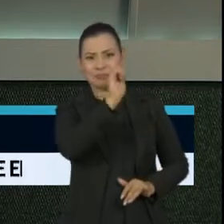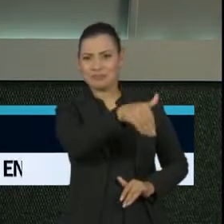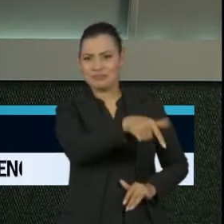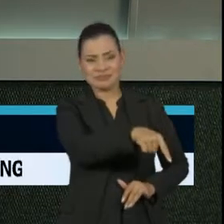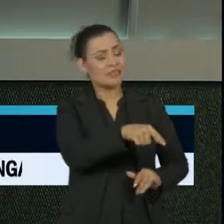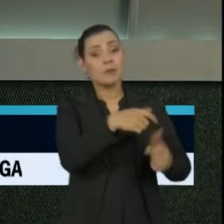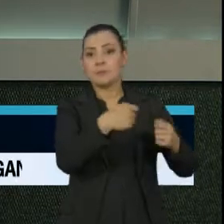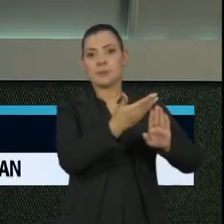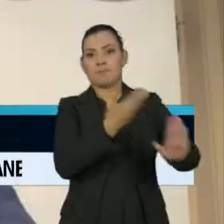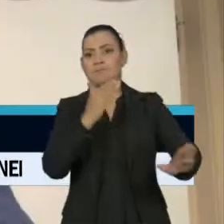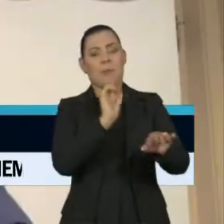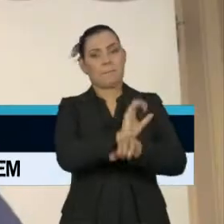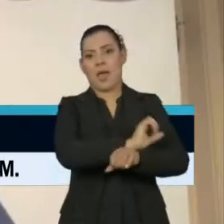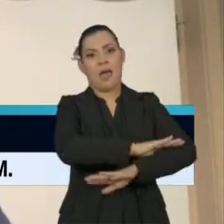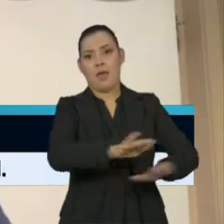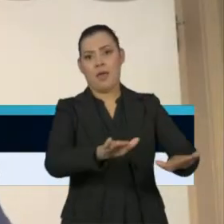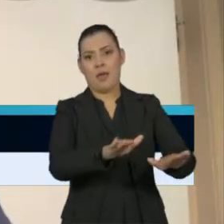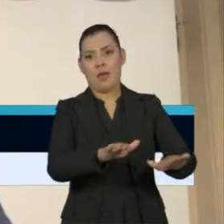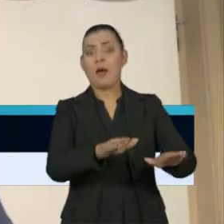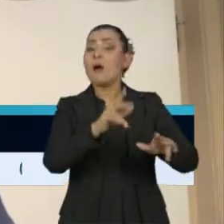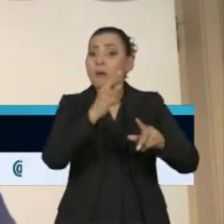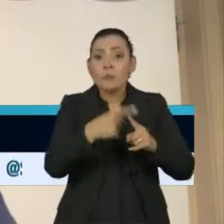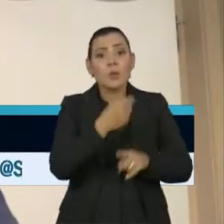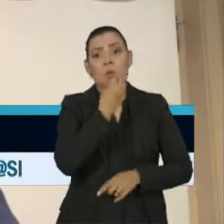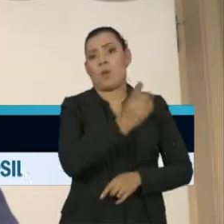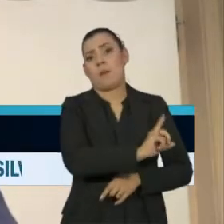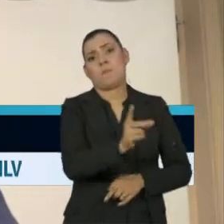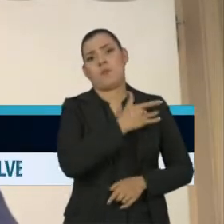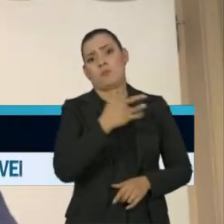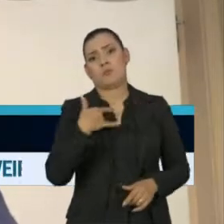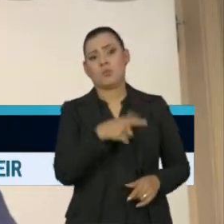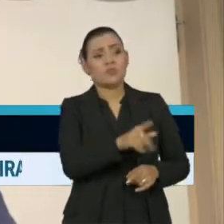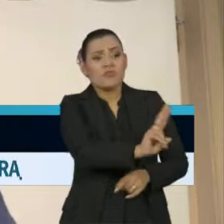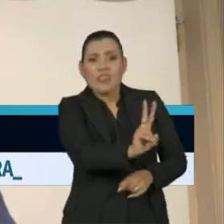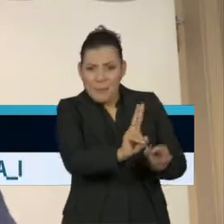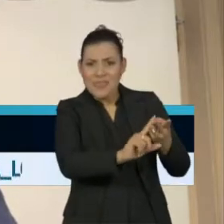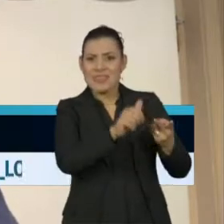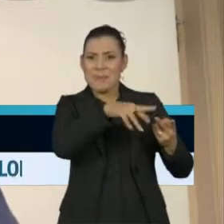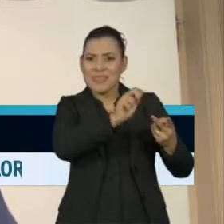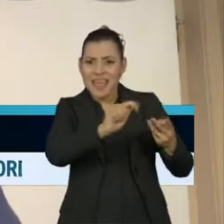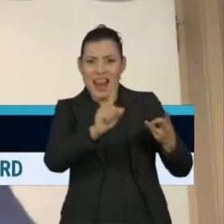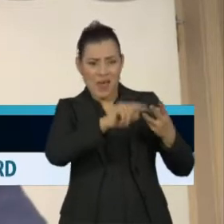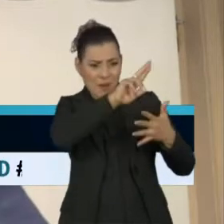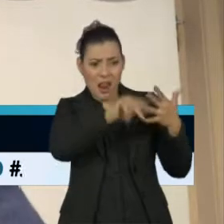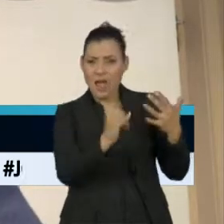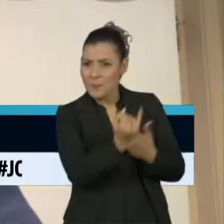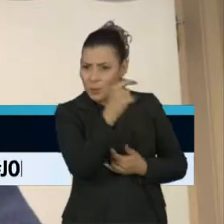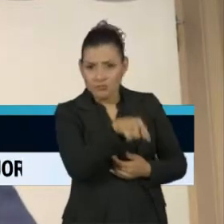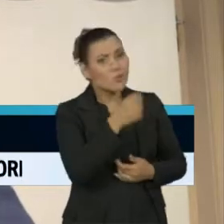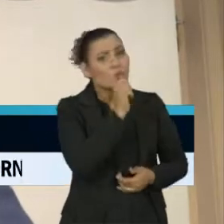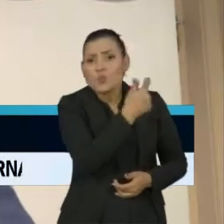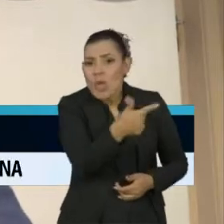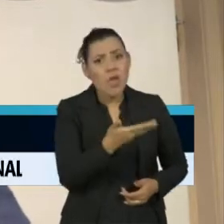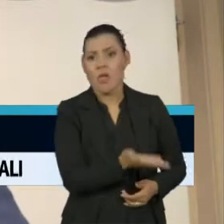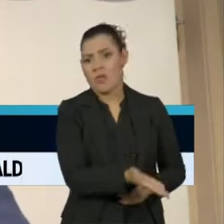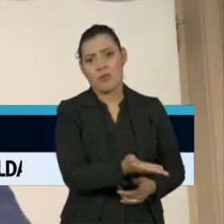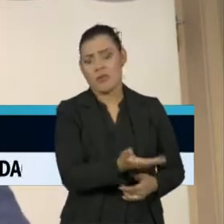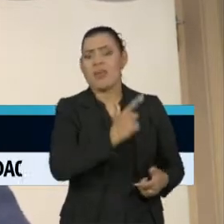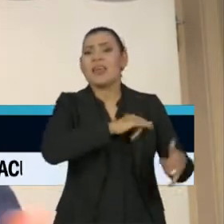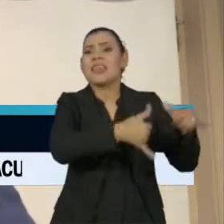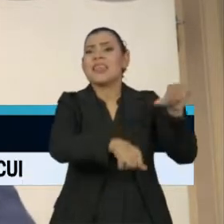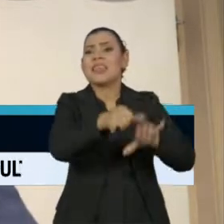banidos da nossa alimentação. Não são veículo de nutrientes que a gente precisa e nos trazem uma série de